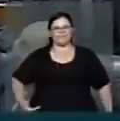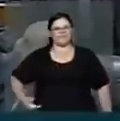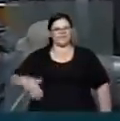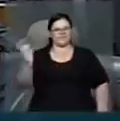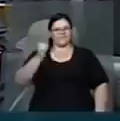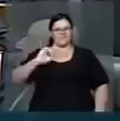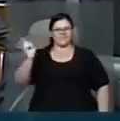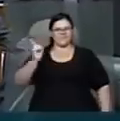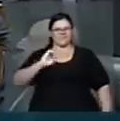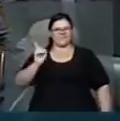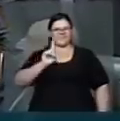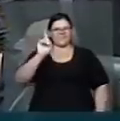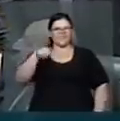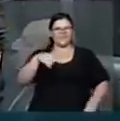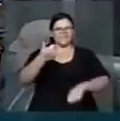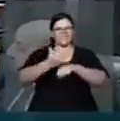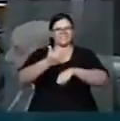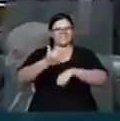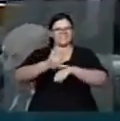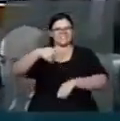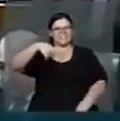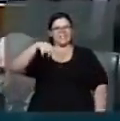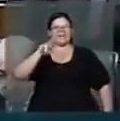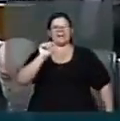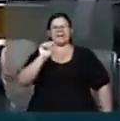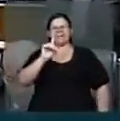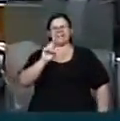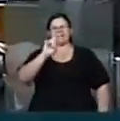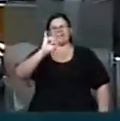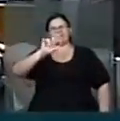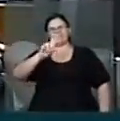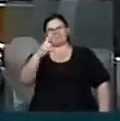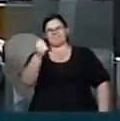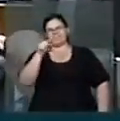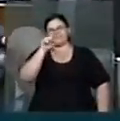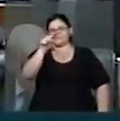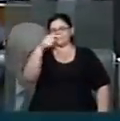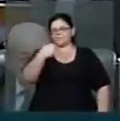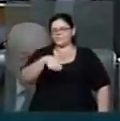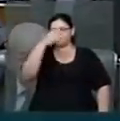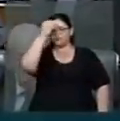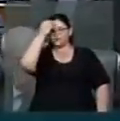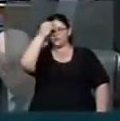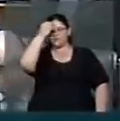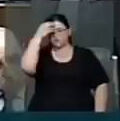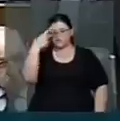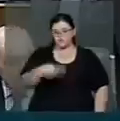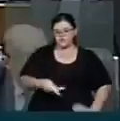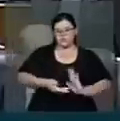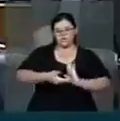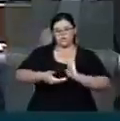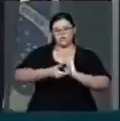de quadrilha. Ele precisa atender e entender que nessa casa aqui,